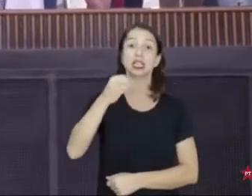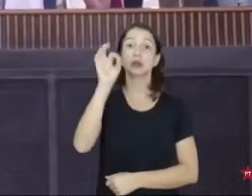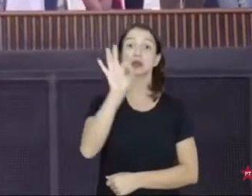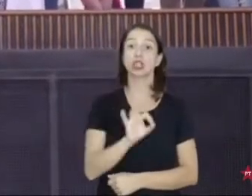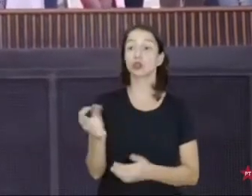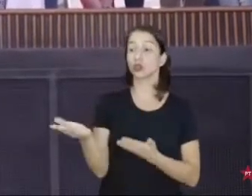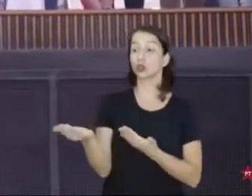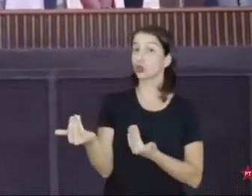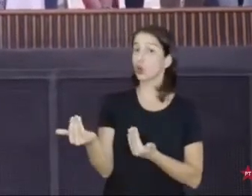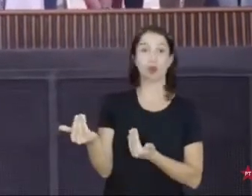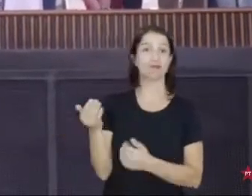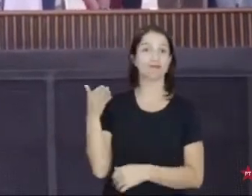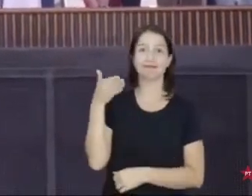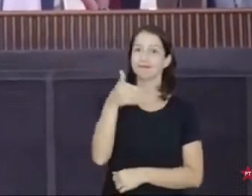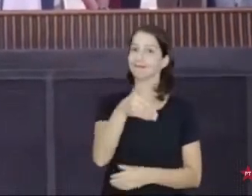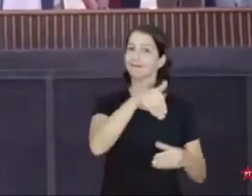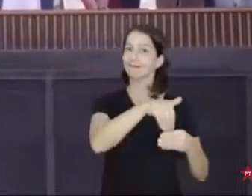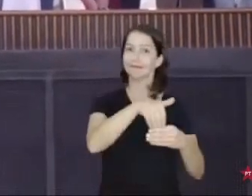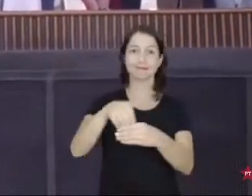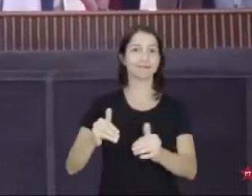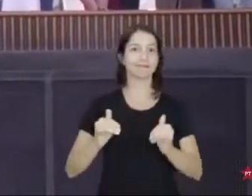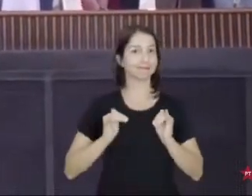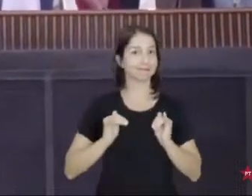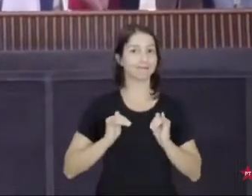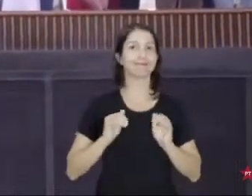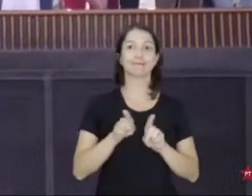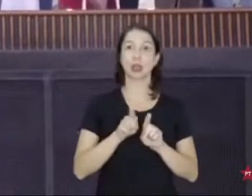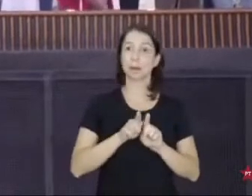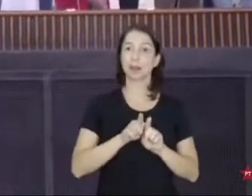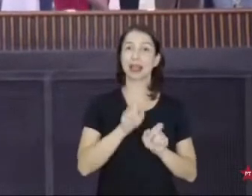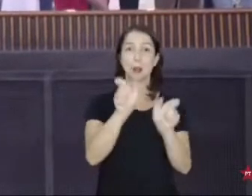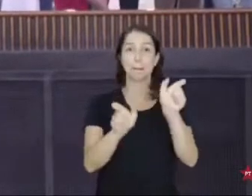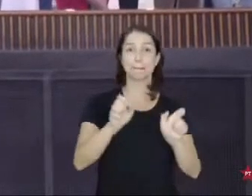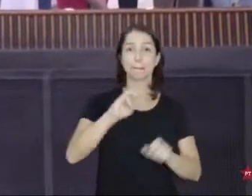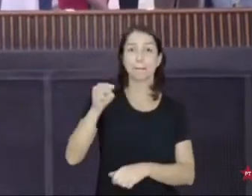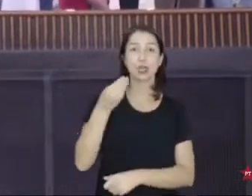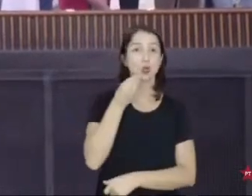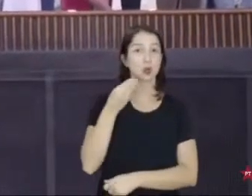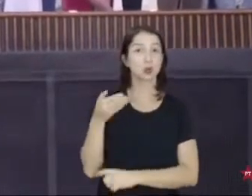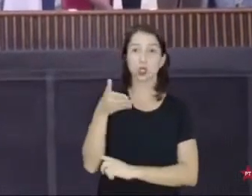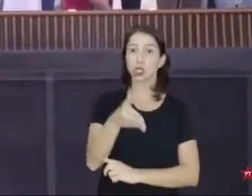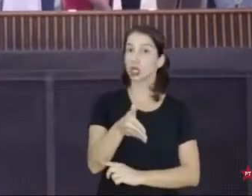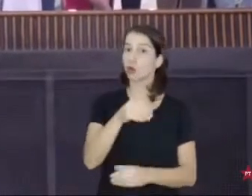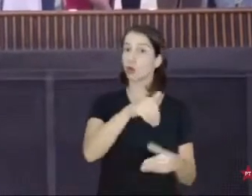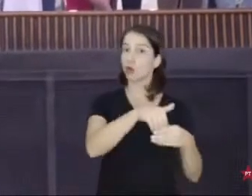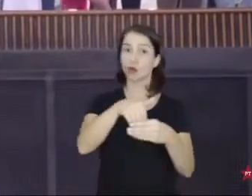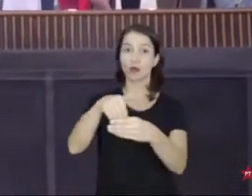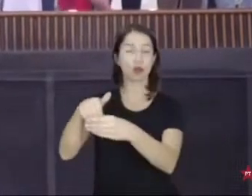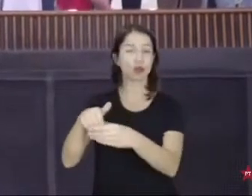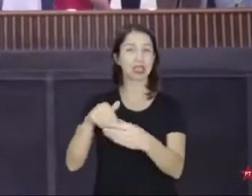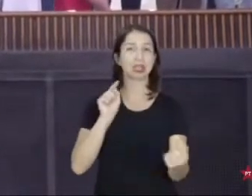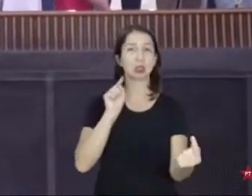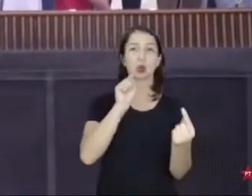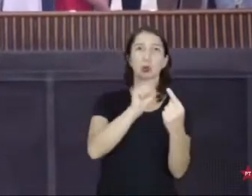Nós temos outros milhões que não foram votar por qualquer razão. Um porque não queria, outro porque não tinha dinheiro do